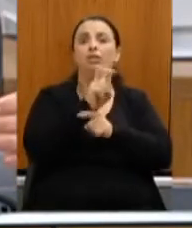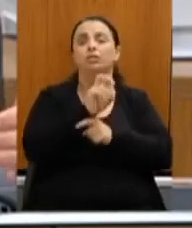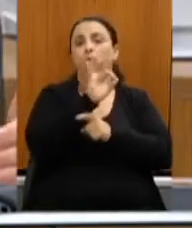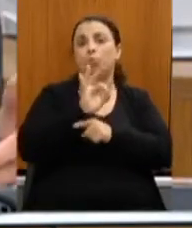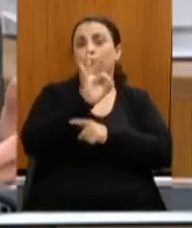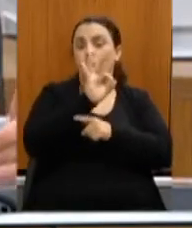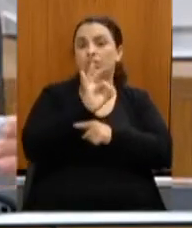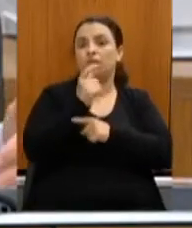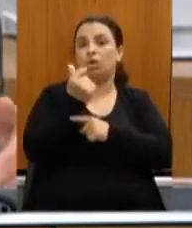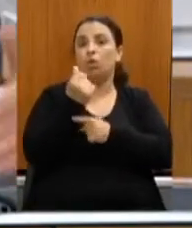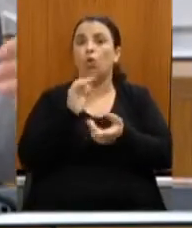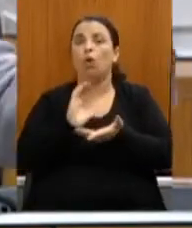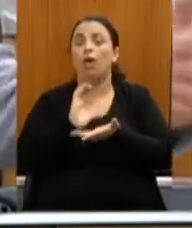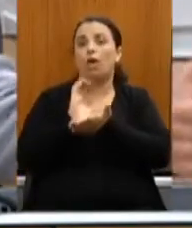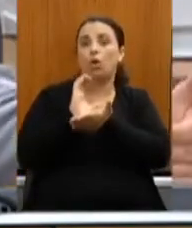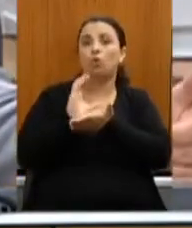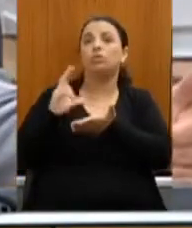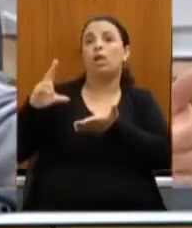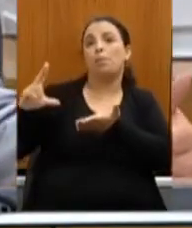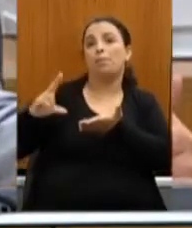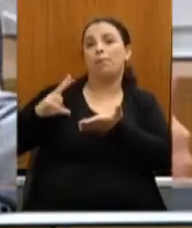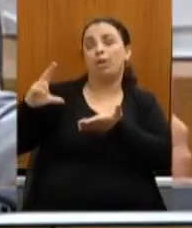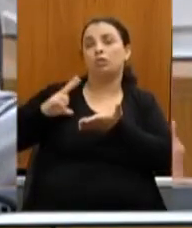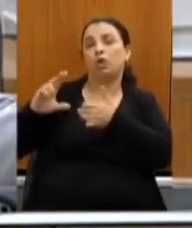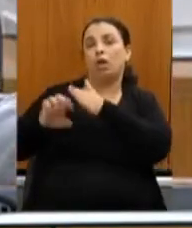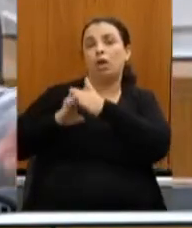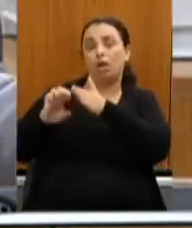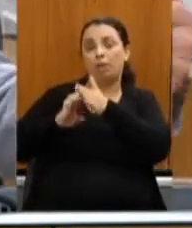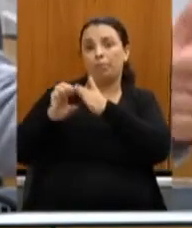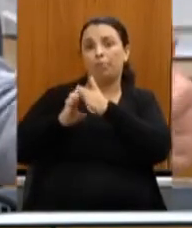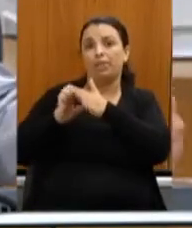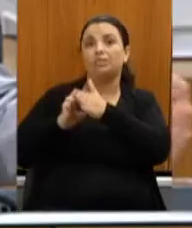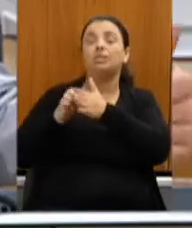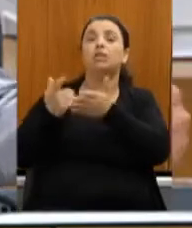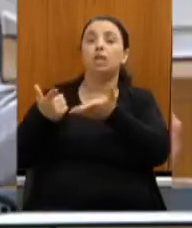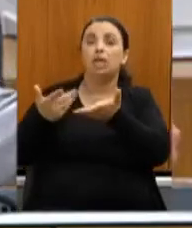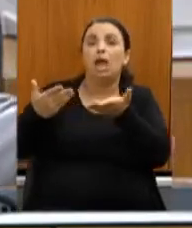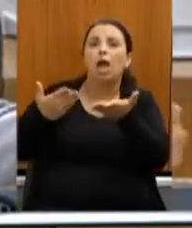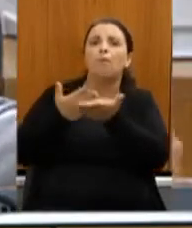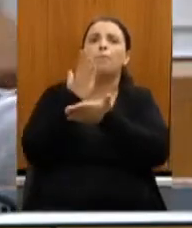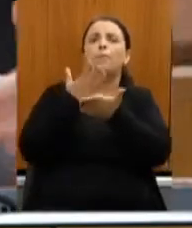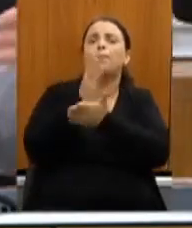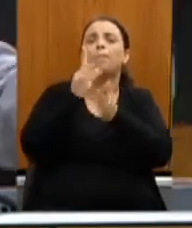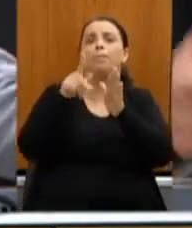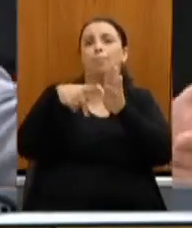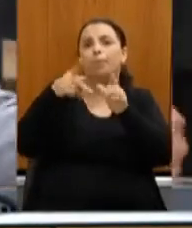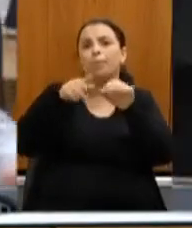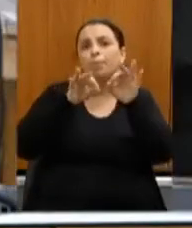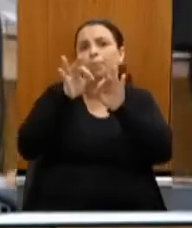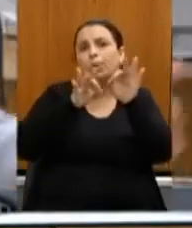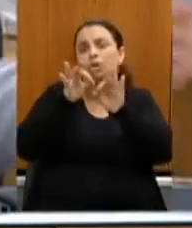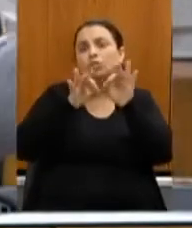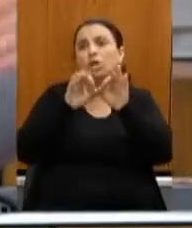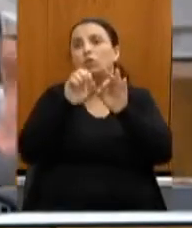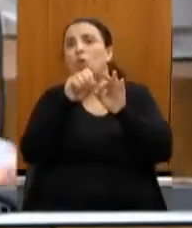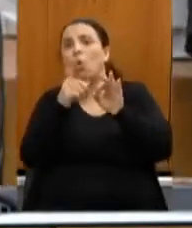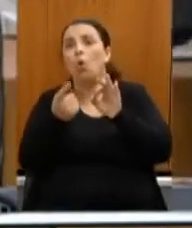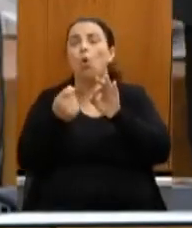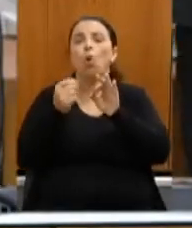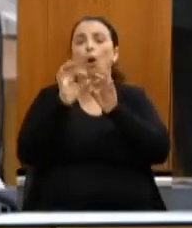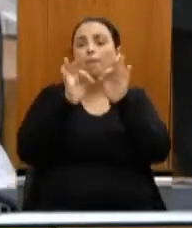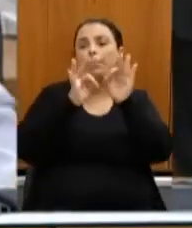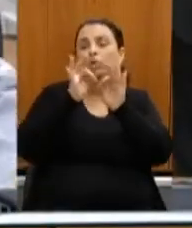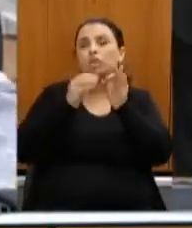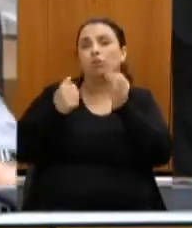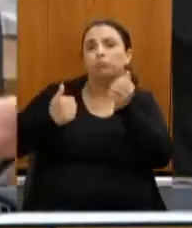empresas que pegam que aprovam projetos ou patrocinam projetos vem para o Fundo